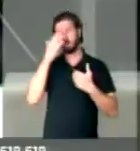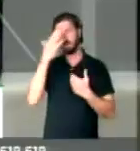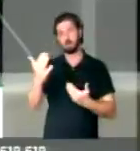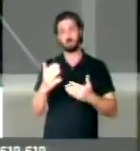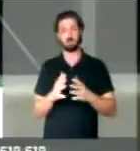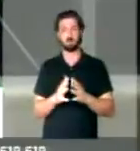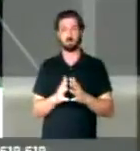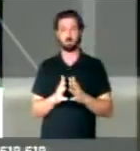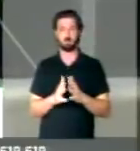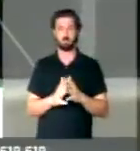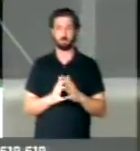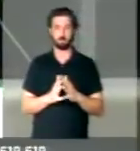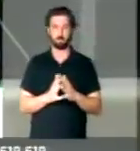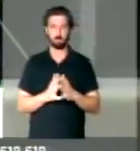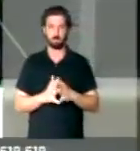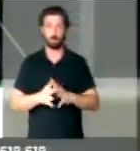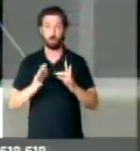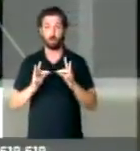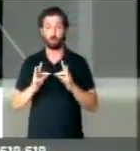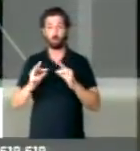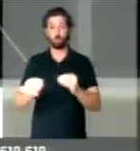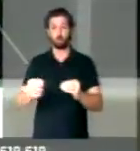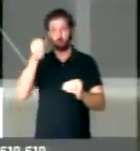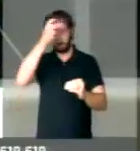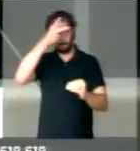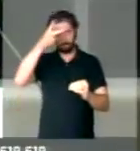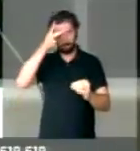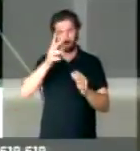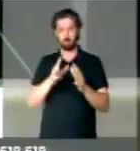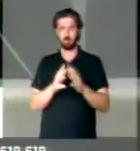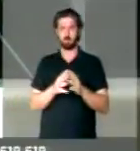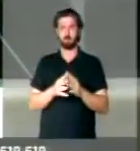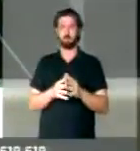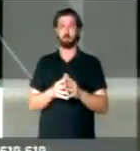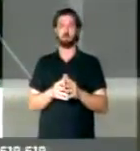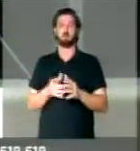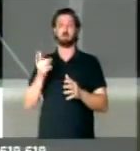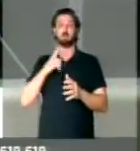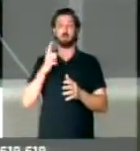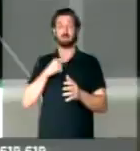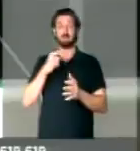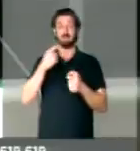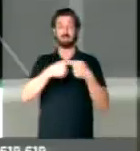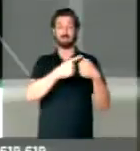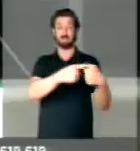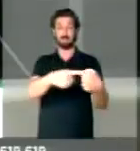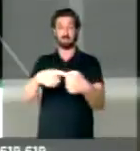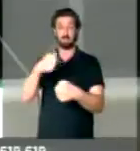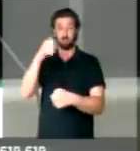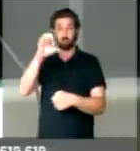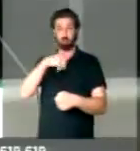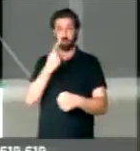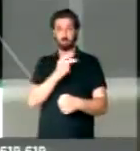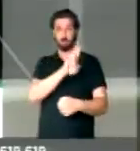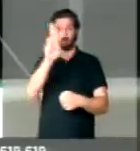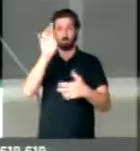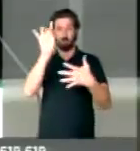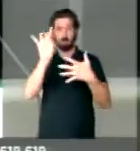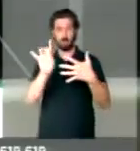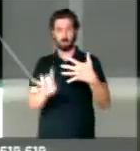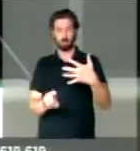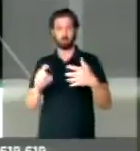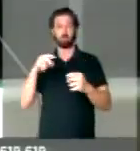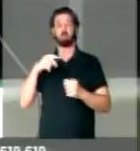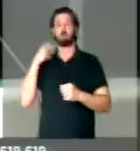de agradecer a todos os prefeitos das 19 cidades que eu vou mencionar aqui, a